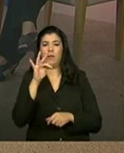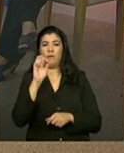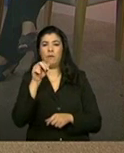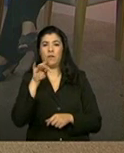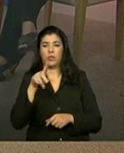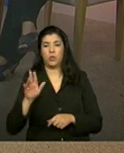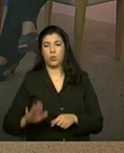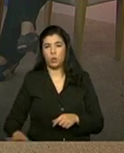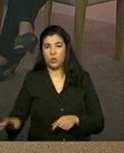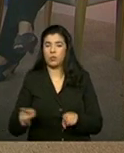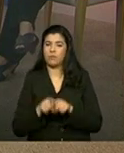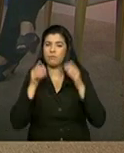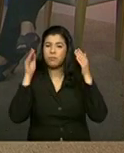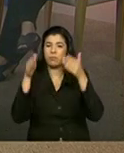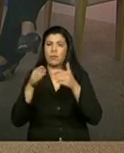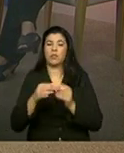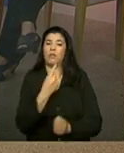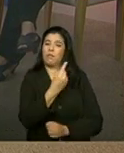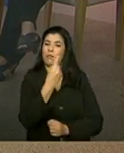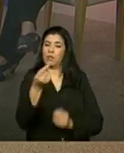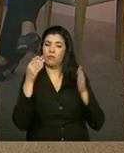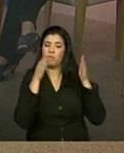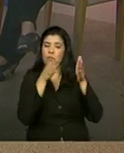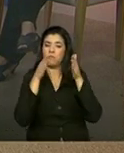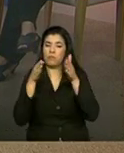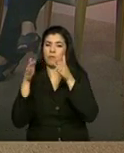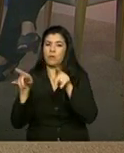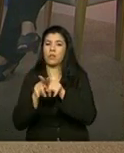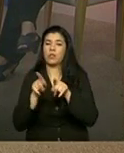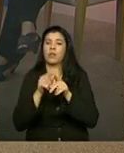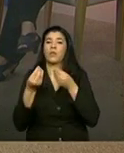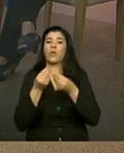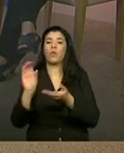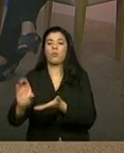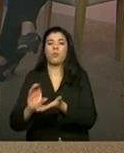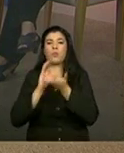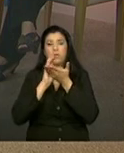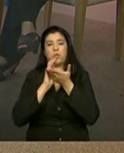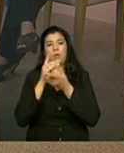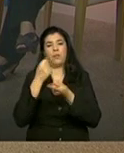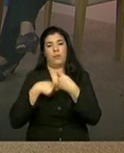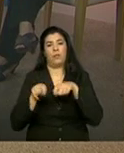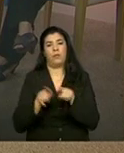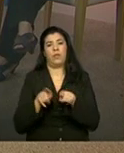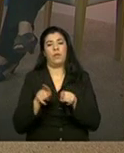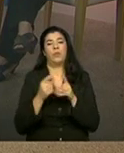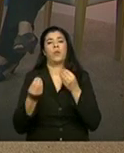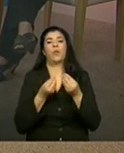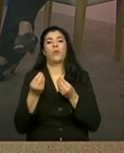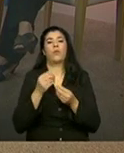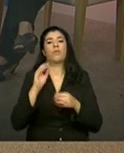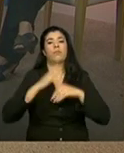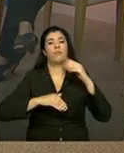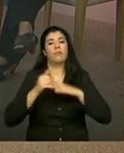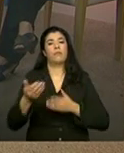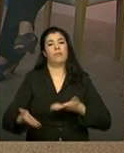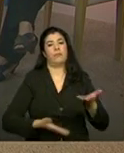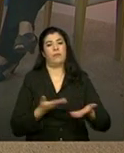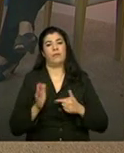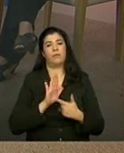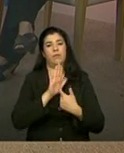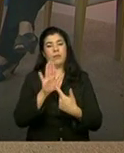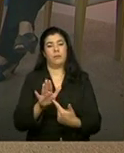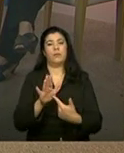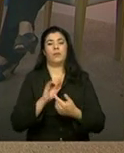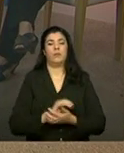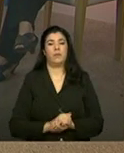situação, unificou também a forma de cofinanciamento e também a forma de execução do serviço, um